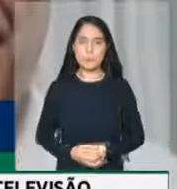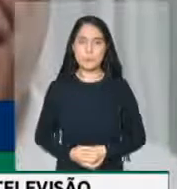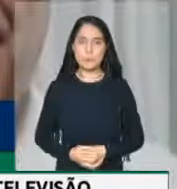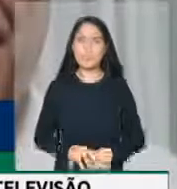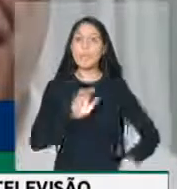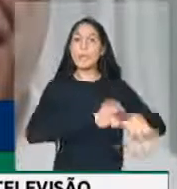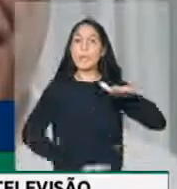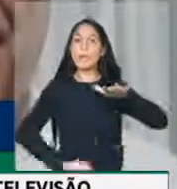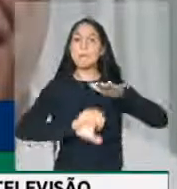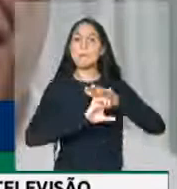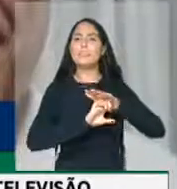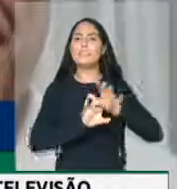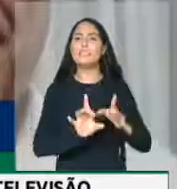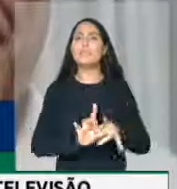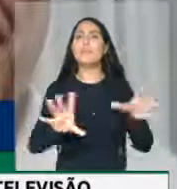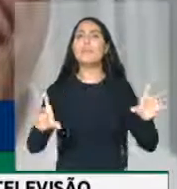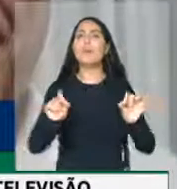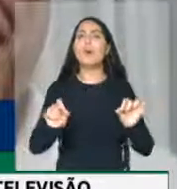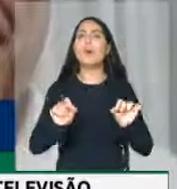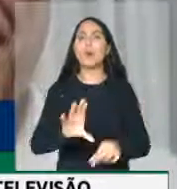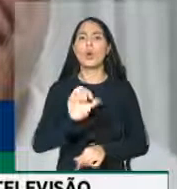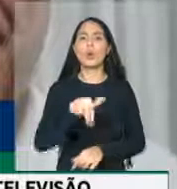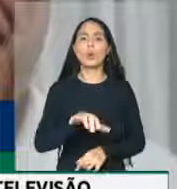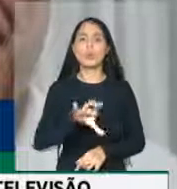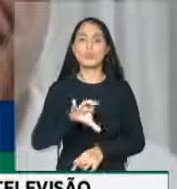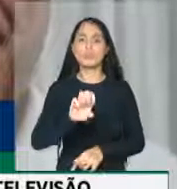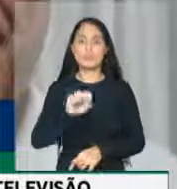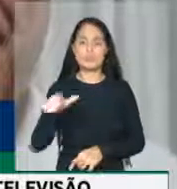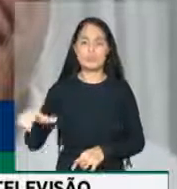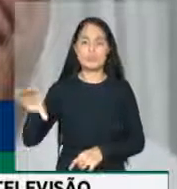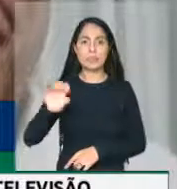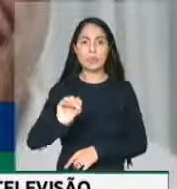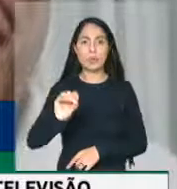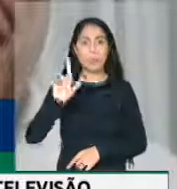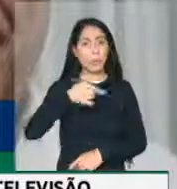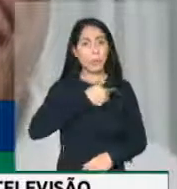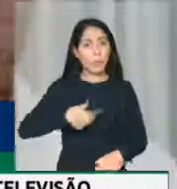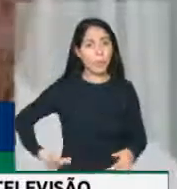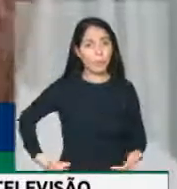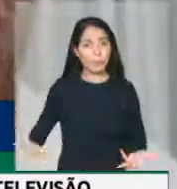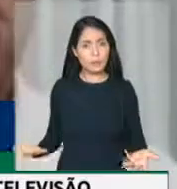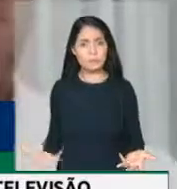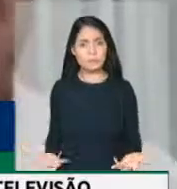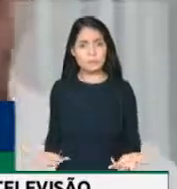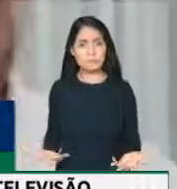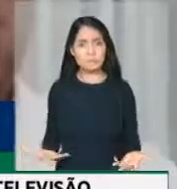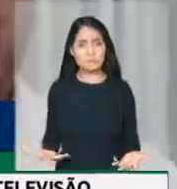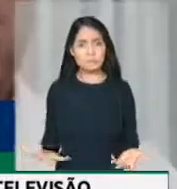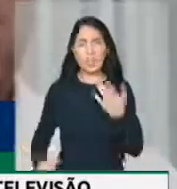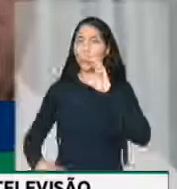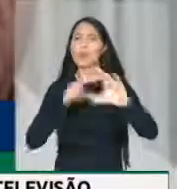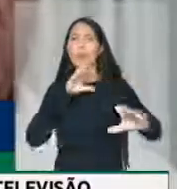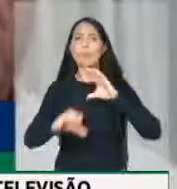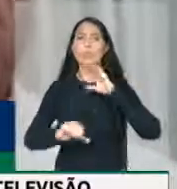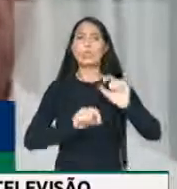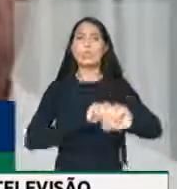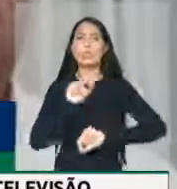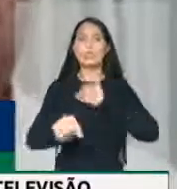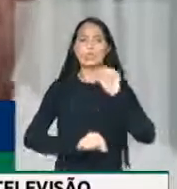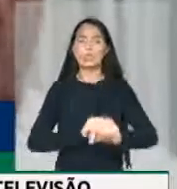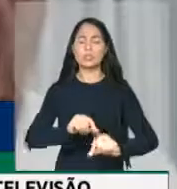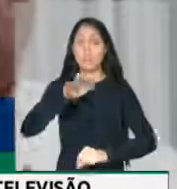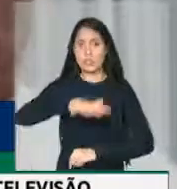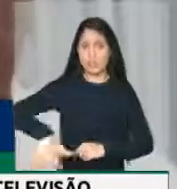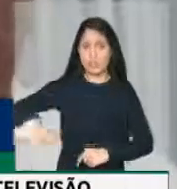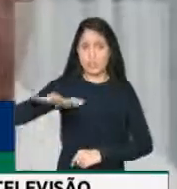ganharam a concessão pública para atuar empresarialmente na comunicação através de sistemas